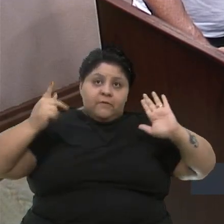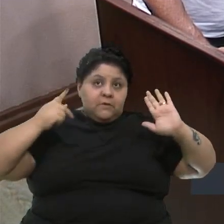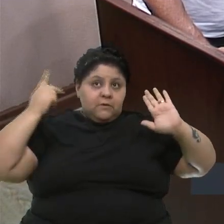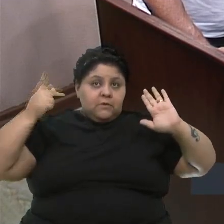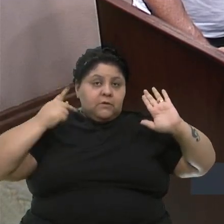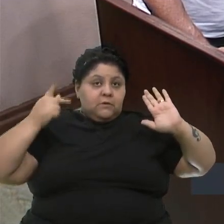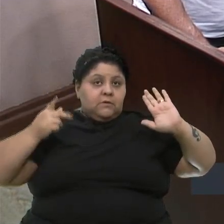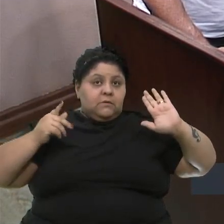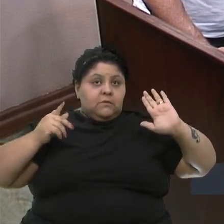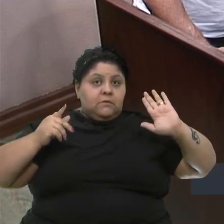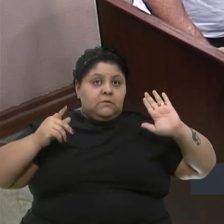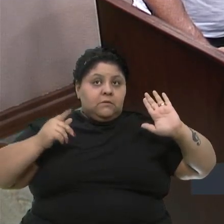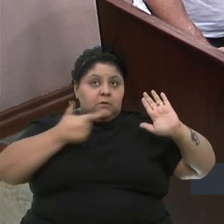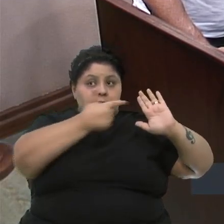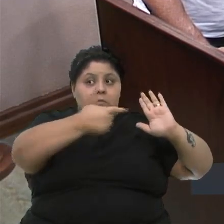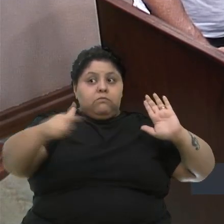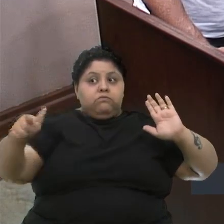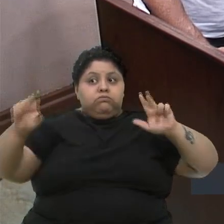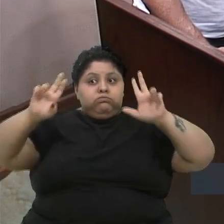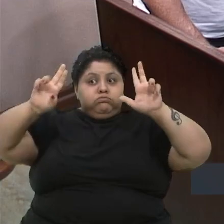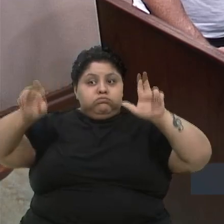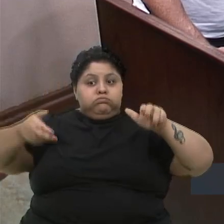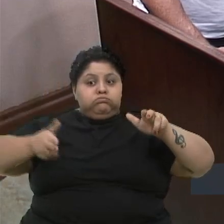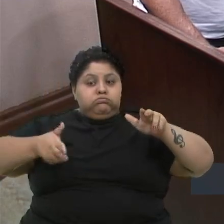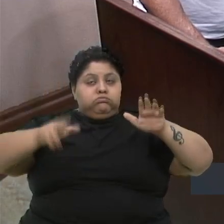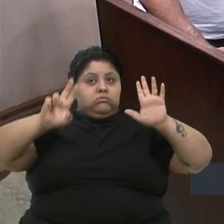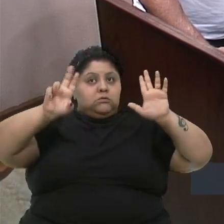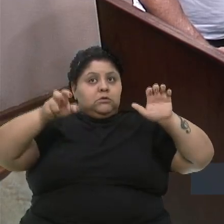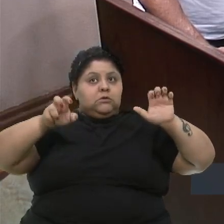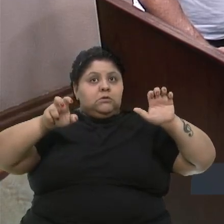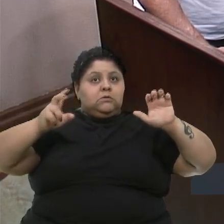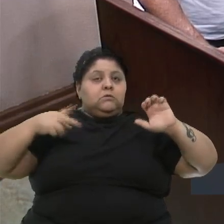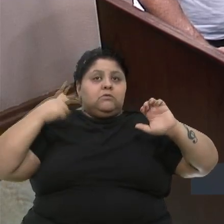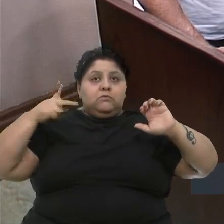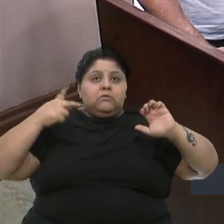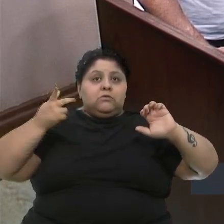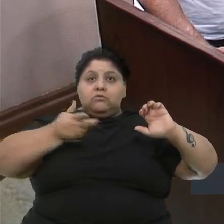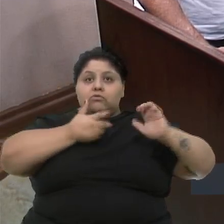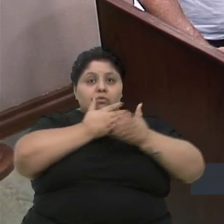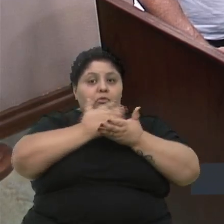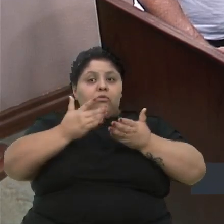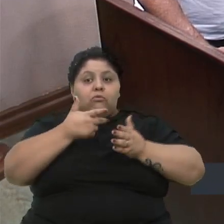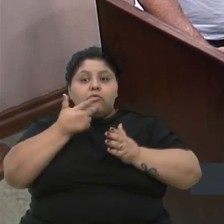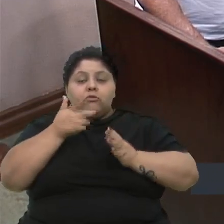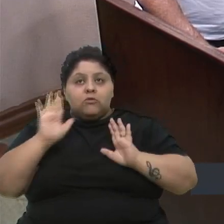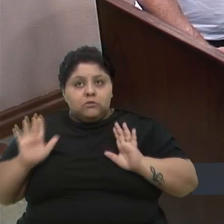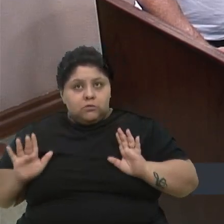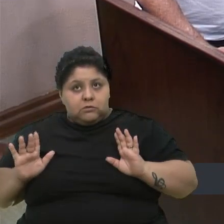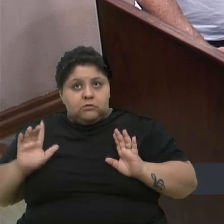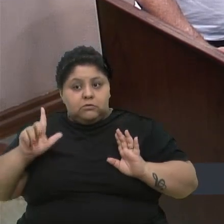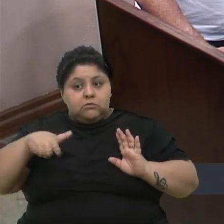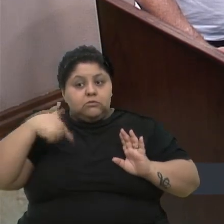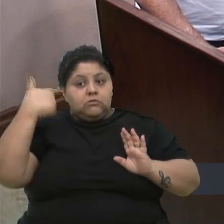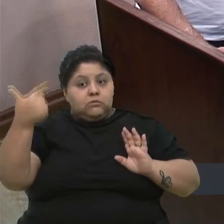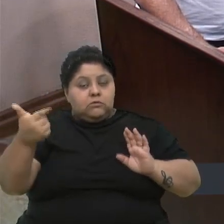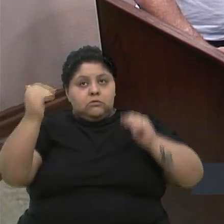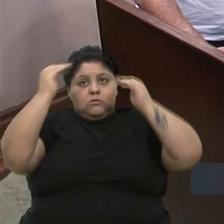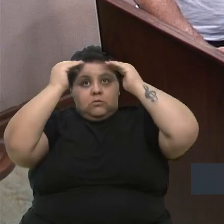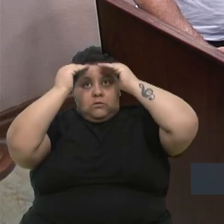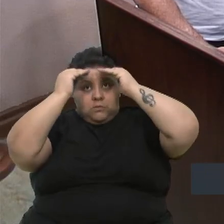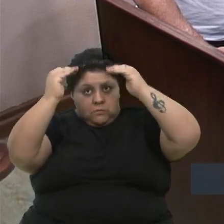Os apartes sempre no tema. O vereador nem puxou ainda a sua fala? Então, para os próximos, vamos respeitar